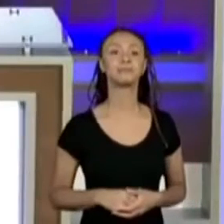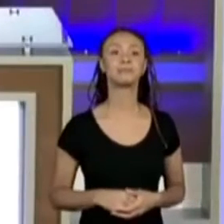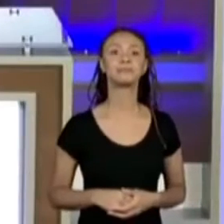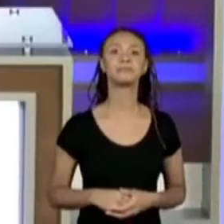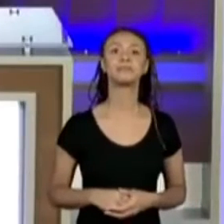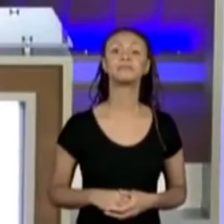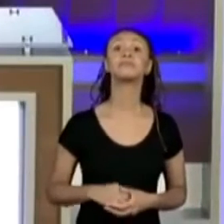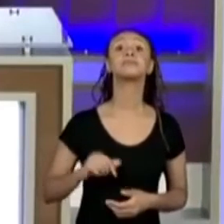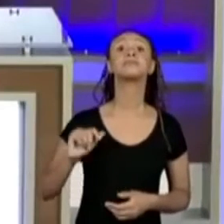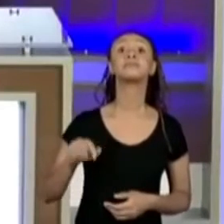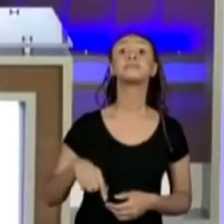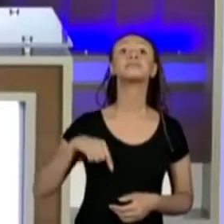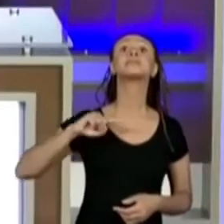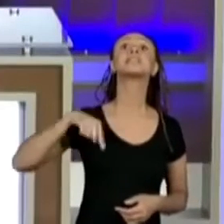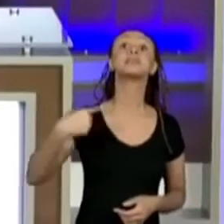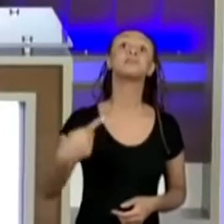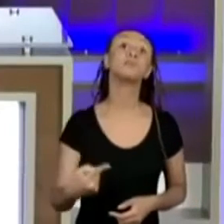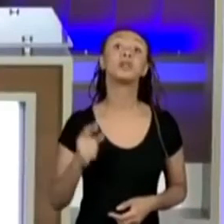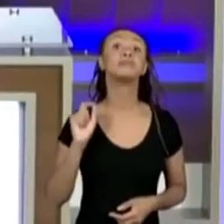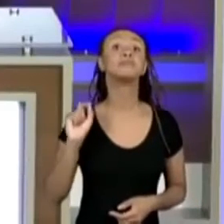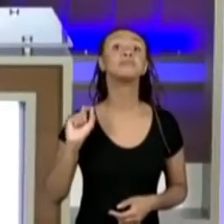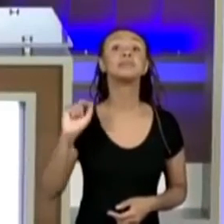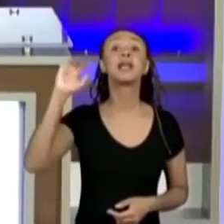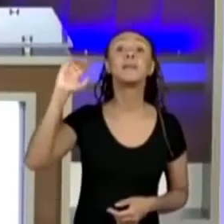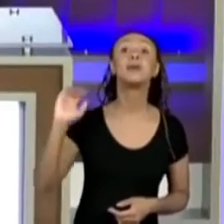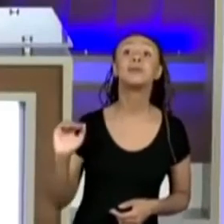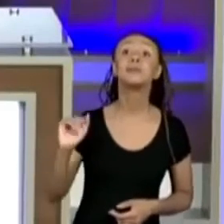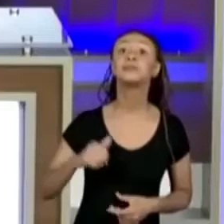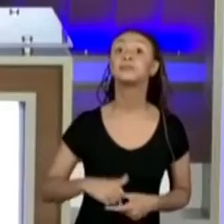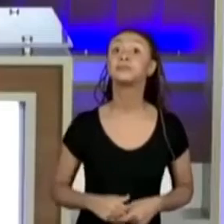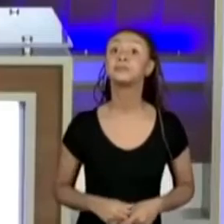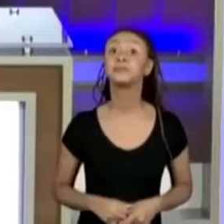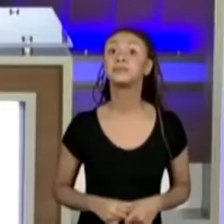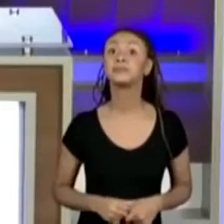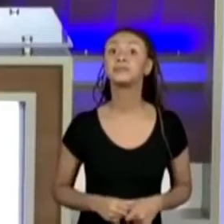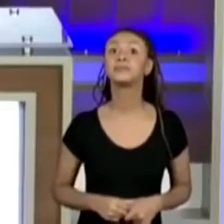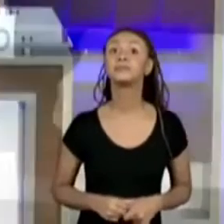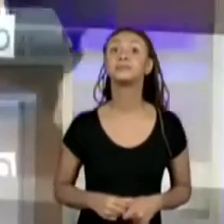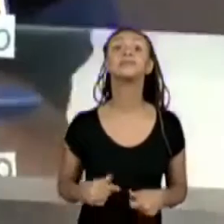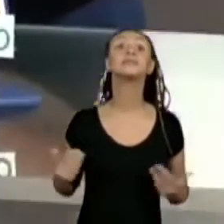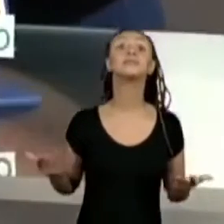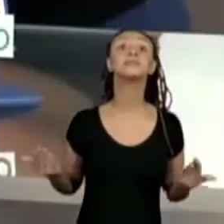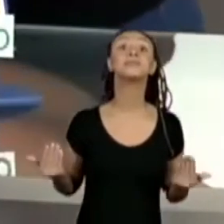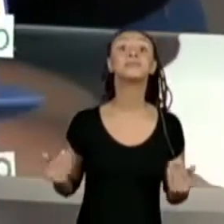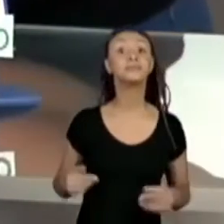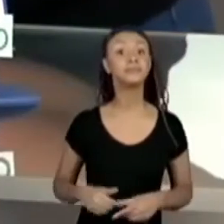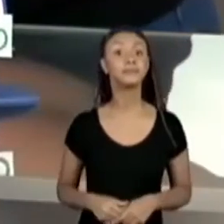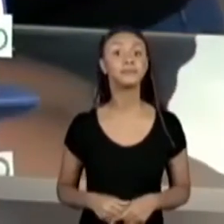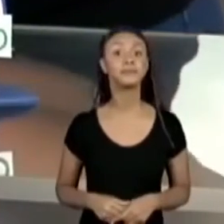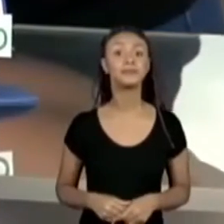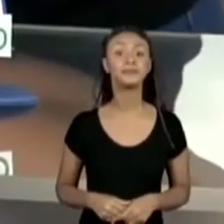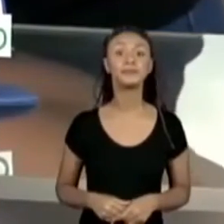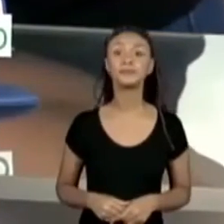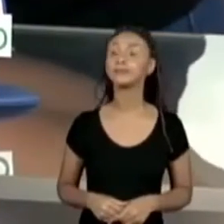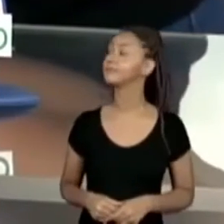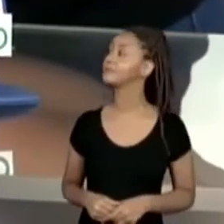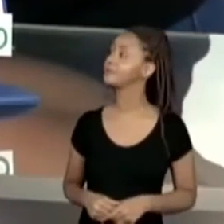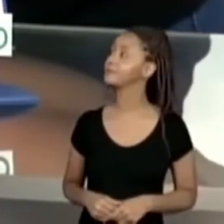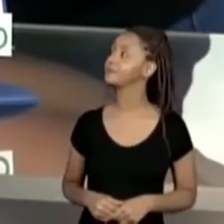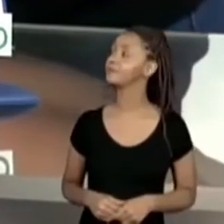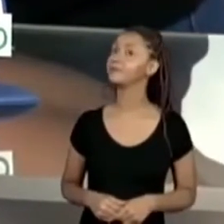E depois... Tcharam! Depois da Ana, quem vem? E aí? E agora, galera?